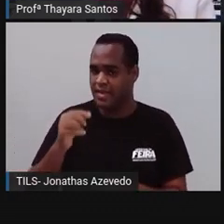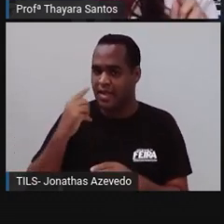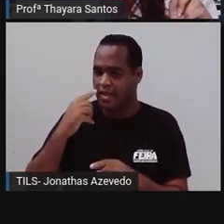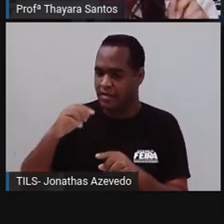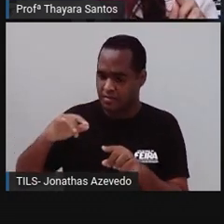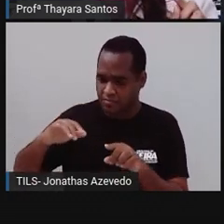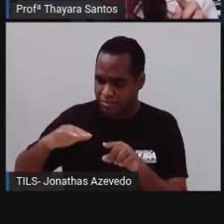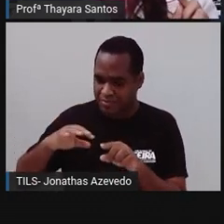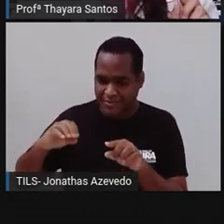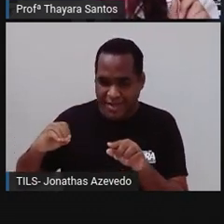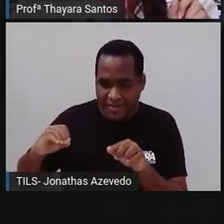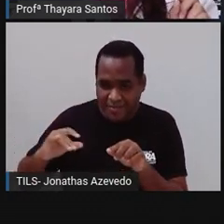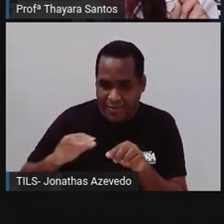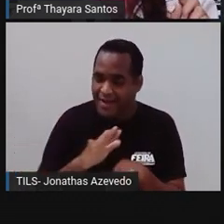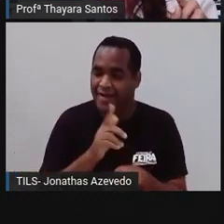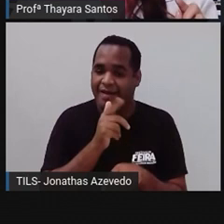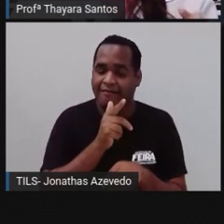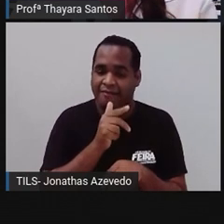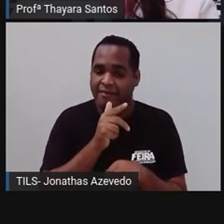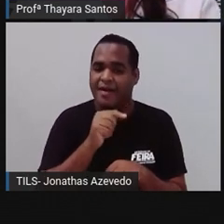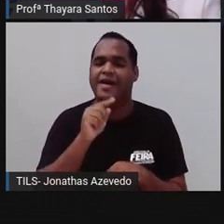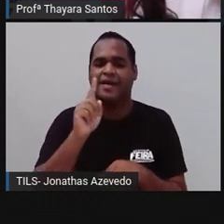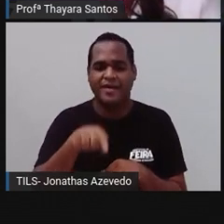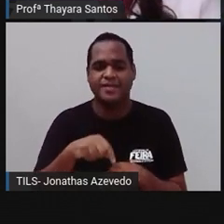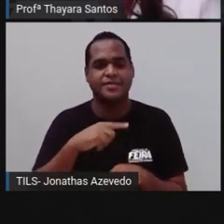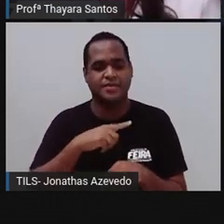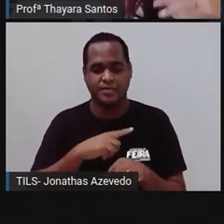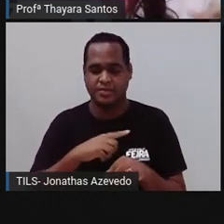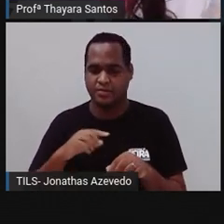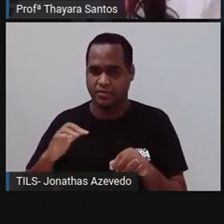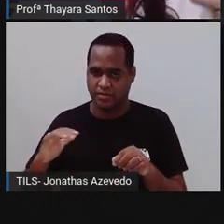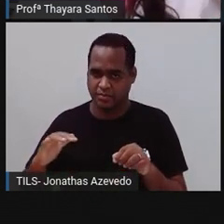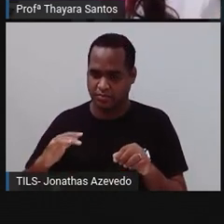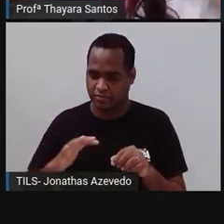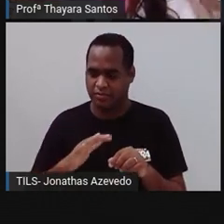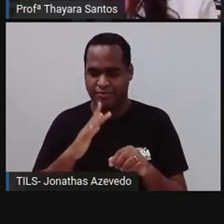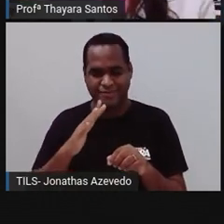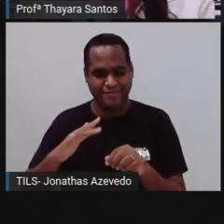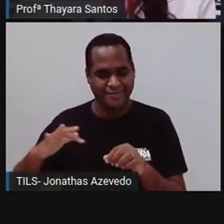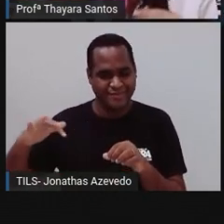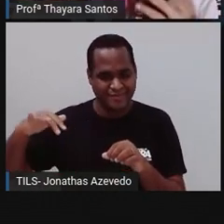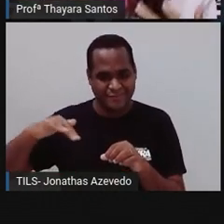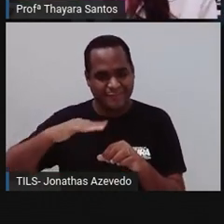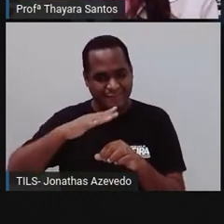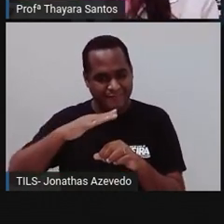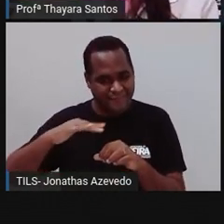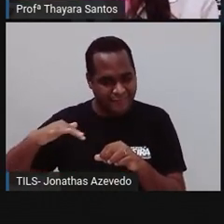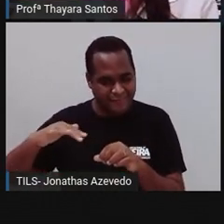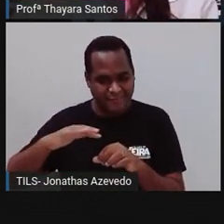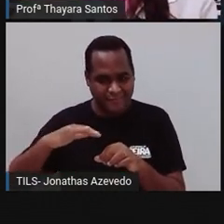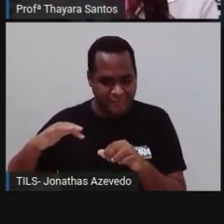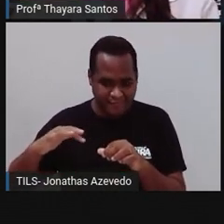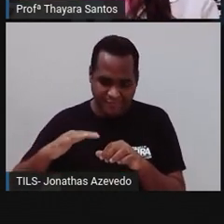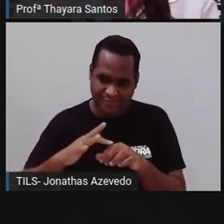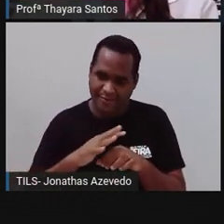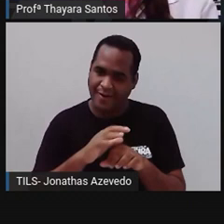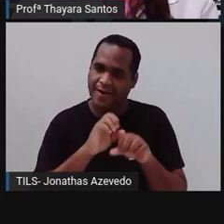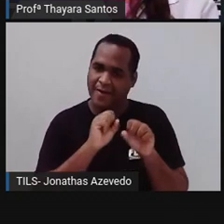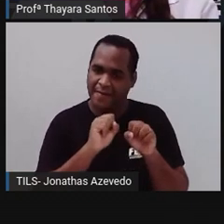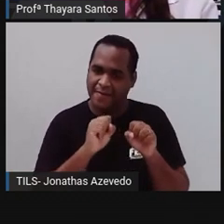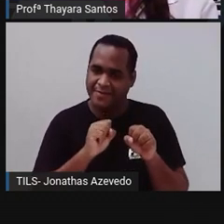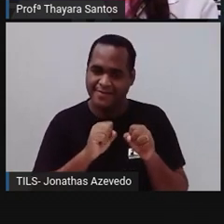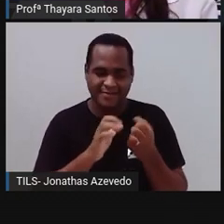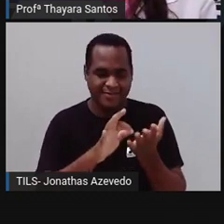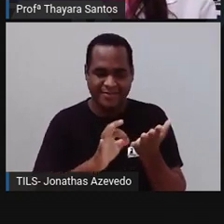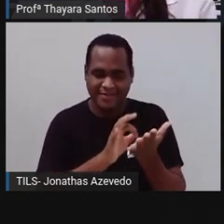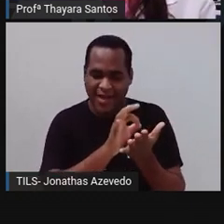água, esse espermatozoide, ele vai ser levado junto com a água e ele pode encontrar a célula